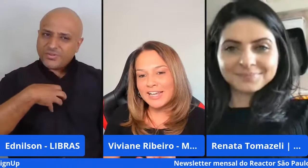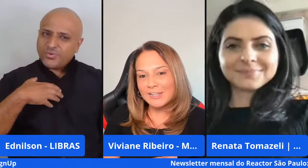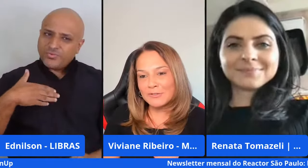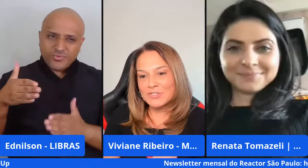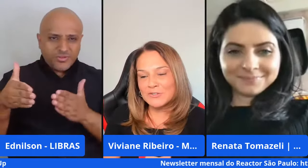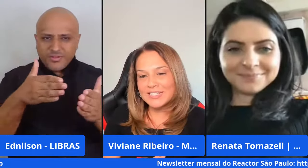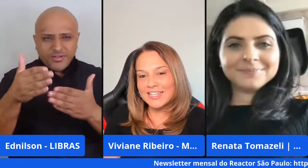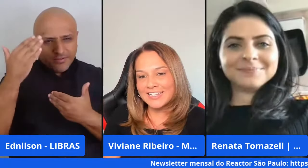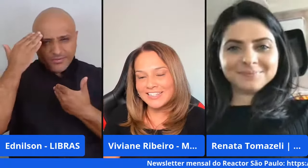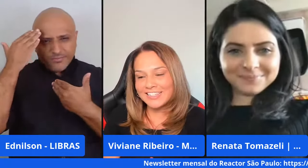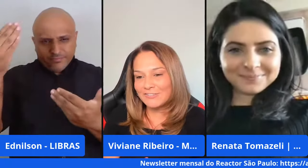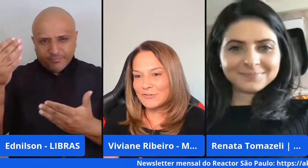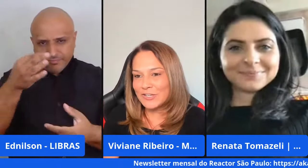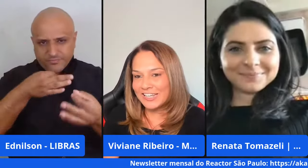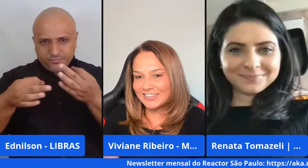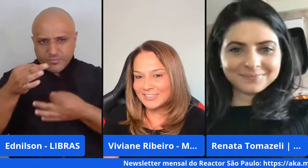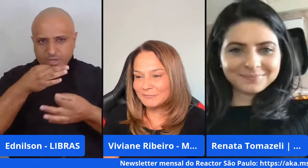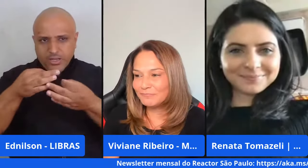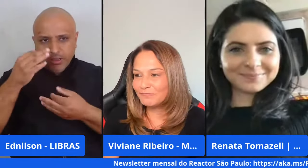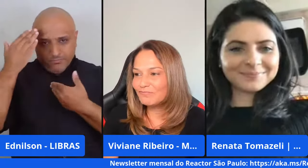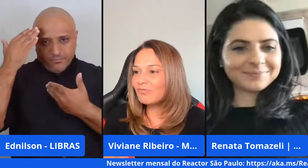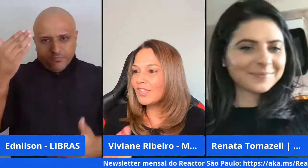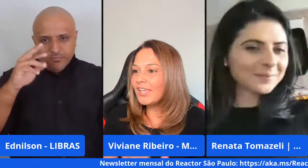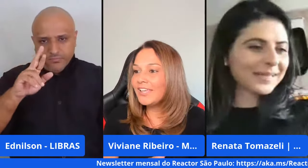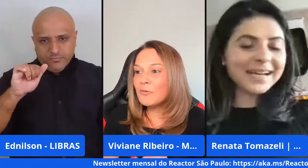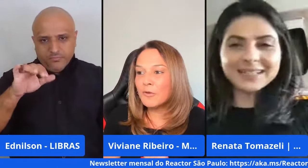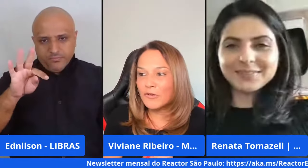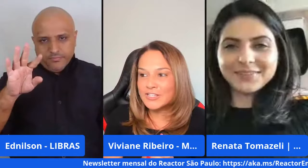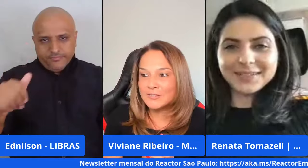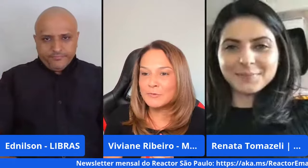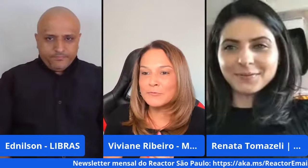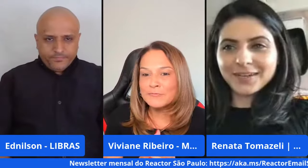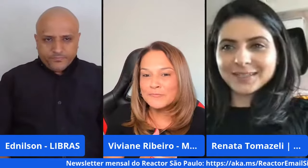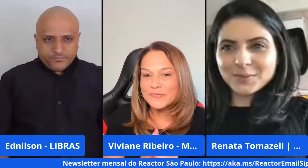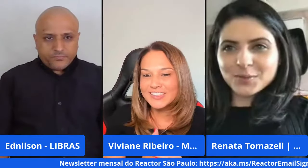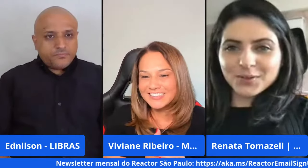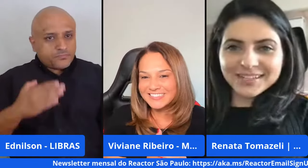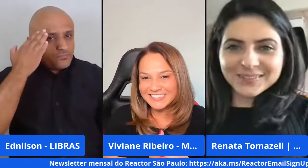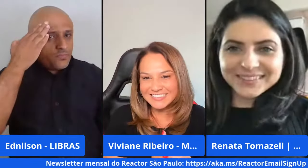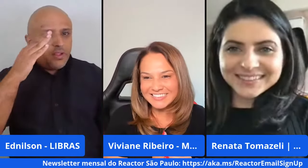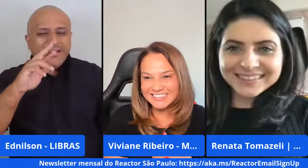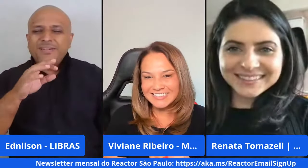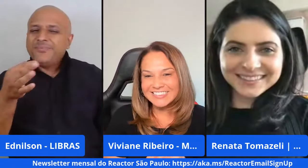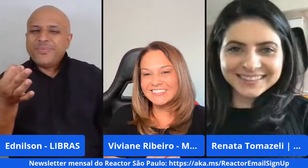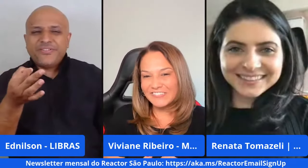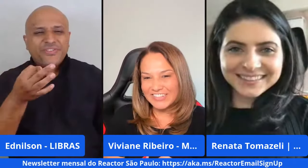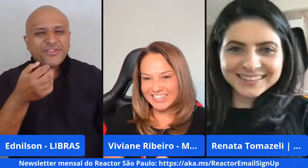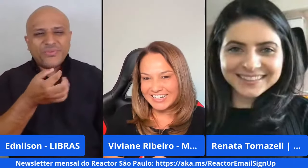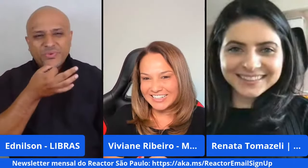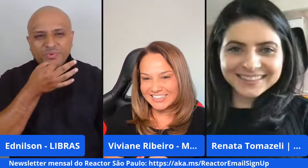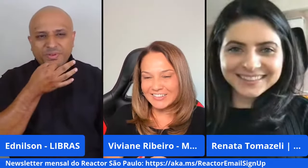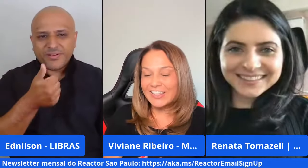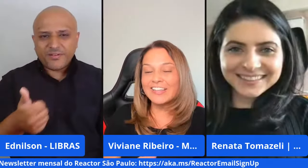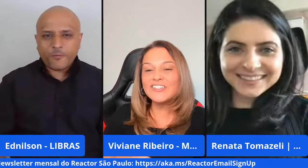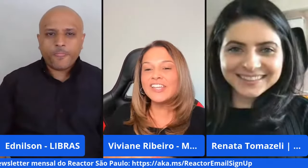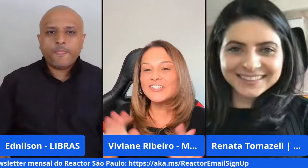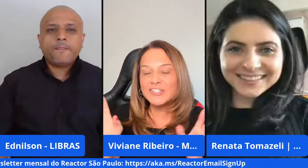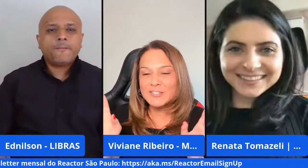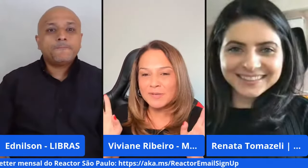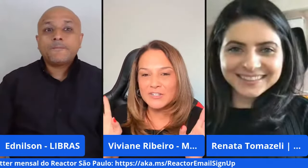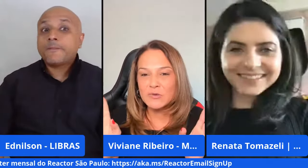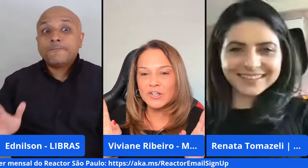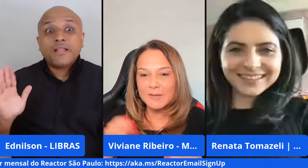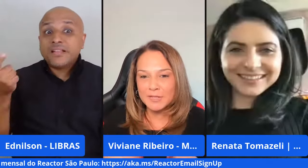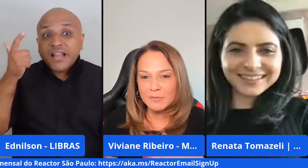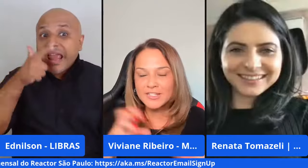muito obrigada pelos teus insights aqui viu Renata obrigada perfeita as suas colocações obrigada nem te